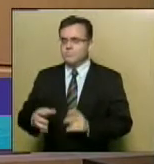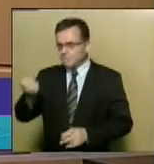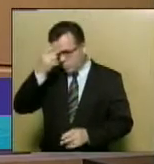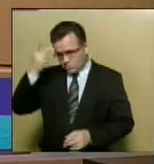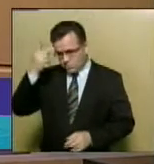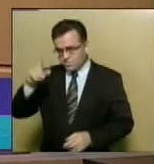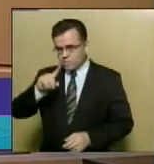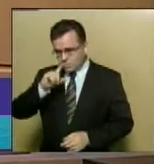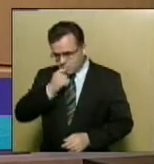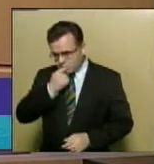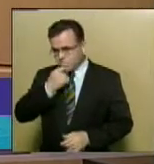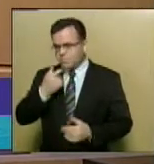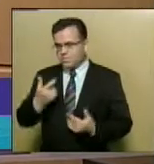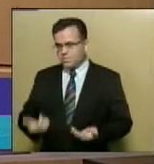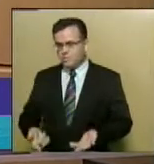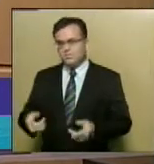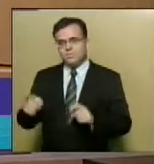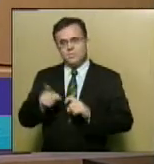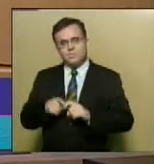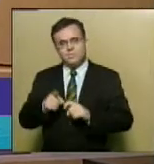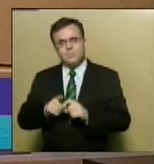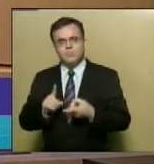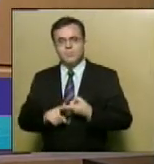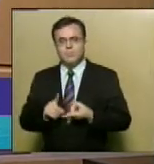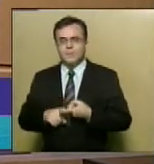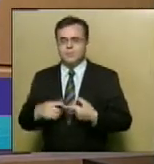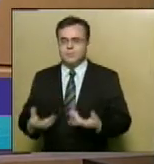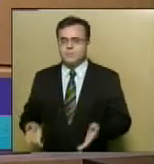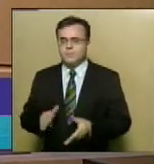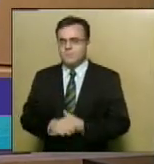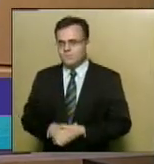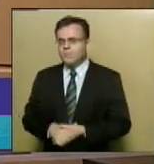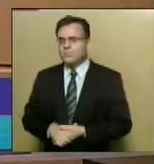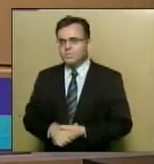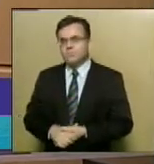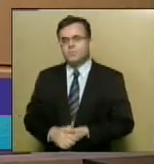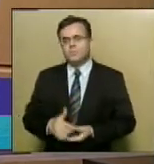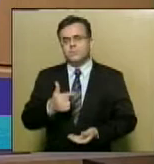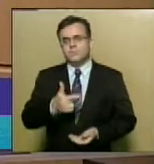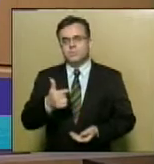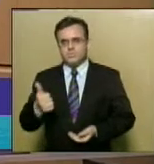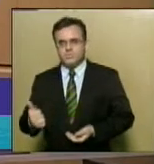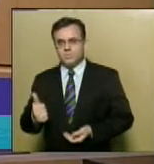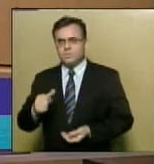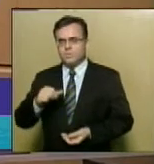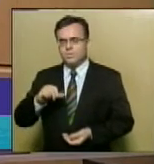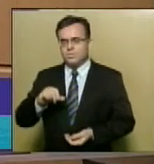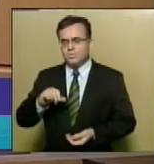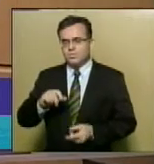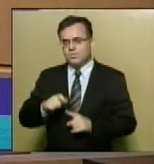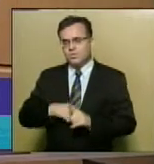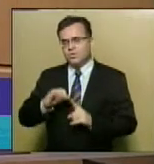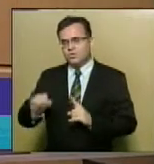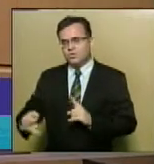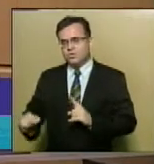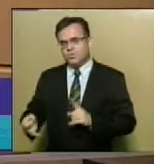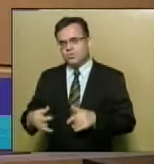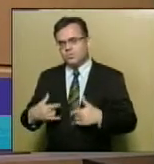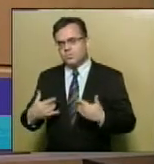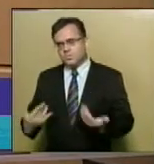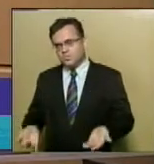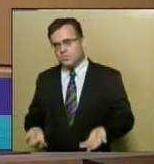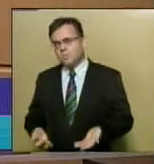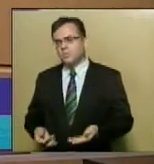Aracaju e os médicos da Prefeitura de Aracaju, que desde o dia 21 de janeiro estão em greve. Sem